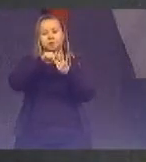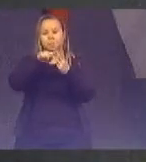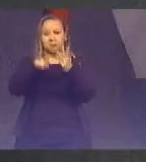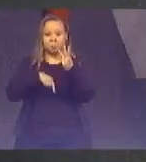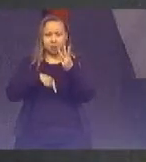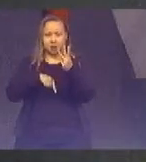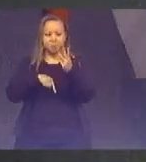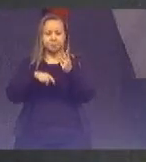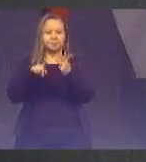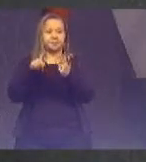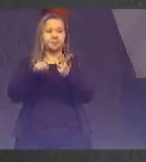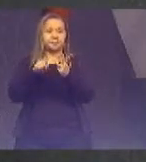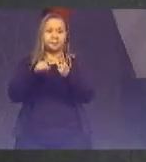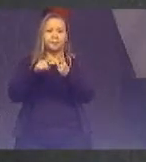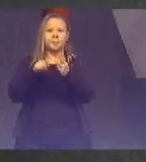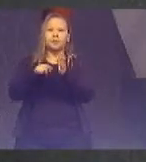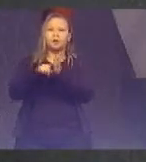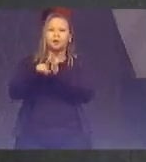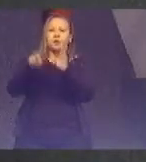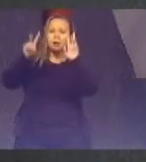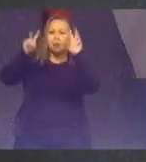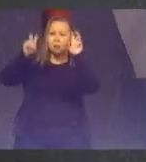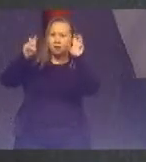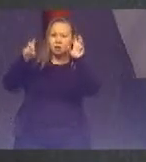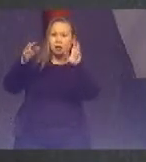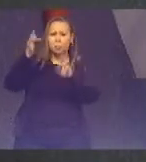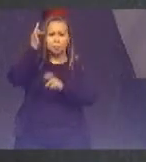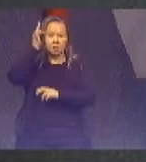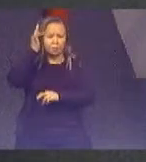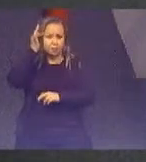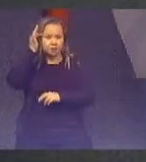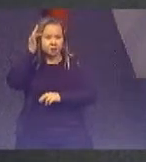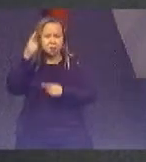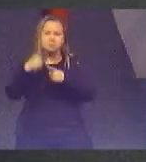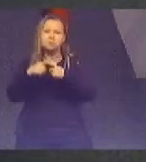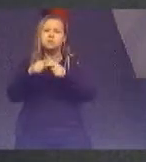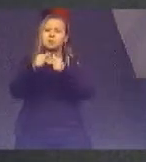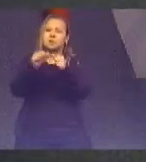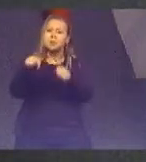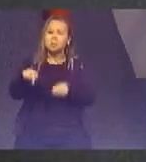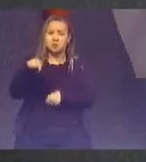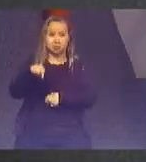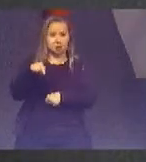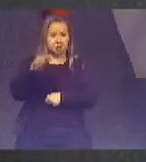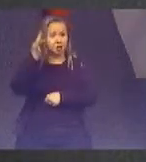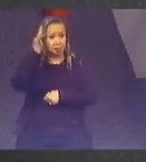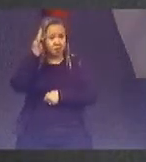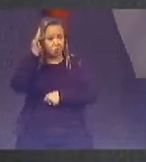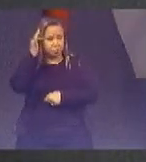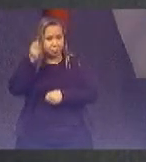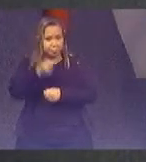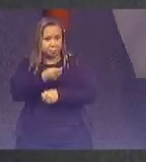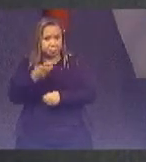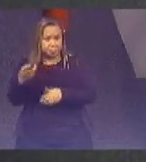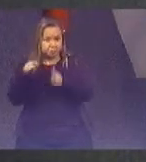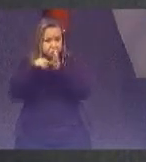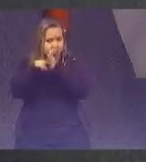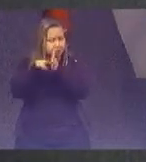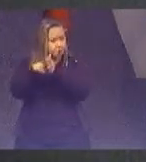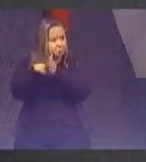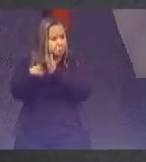questão da filosofia o que nós estamos aqui filosofia enquanto as perguntas